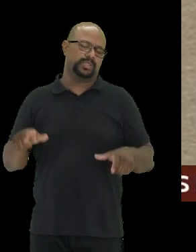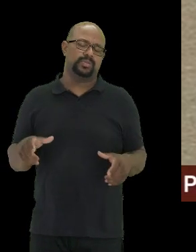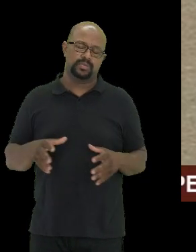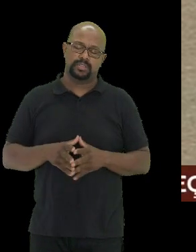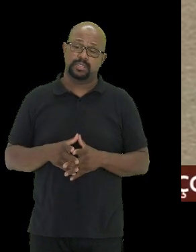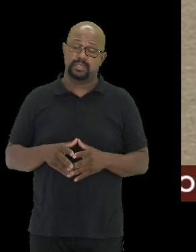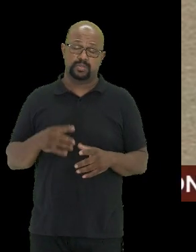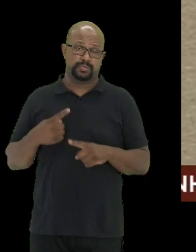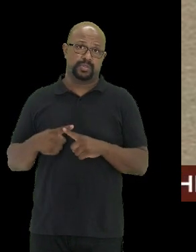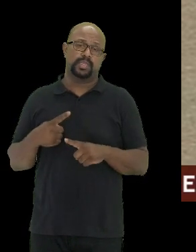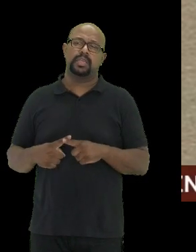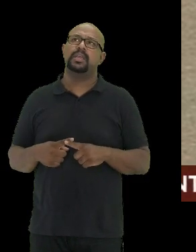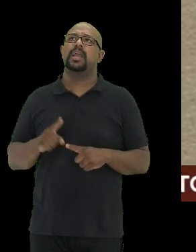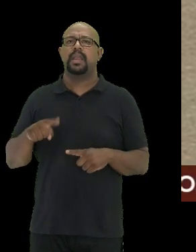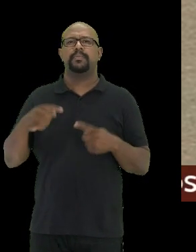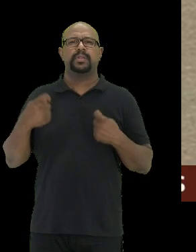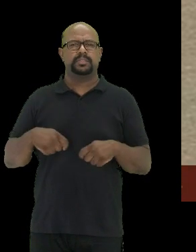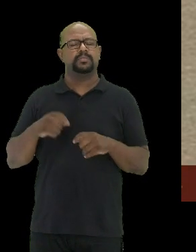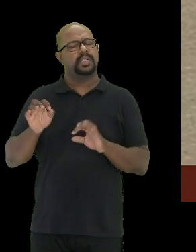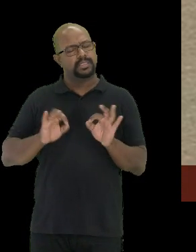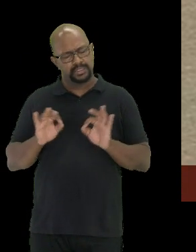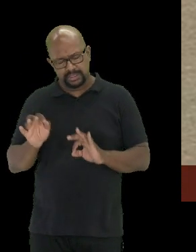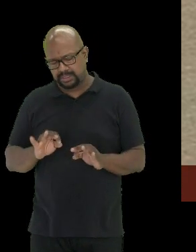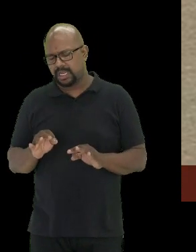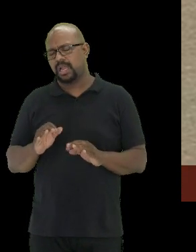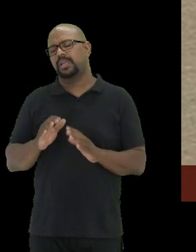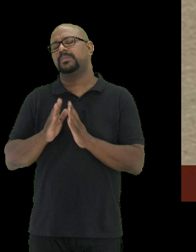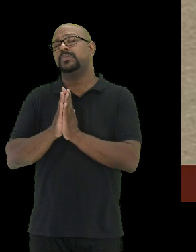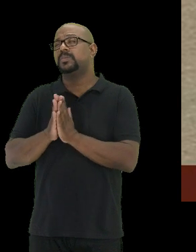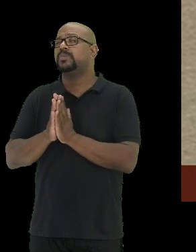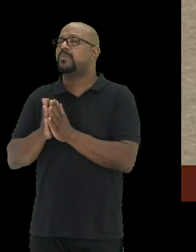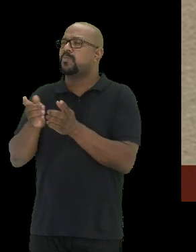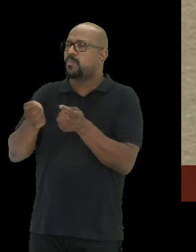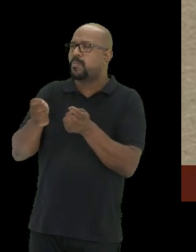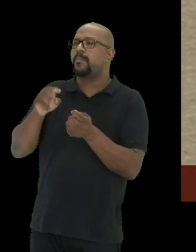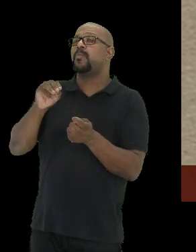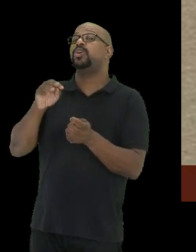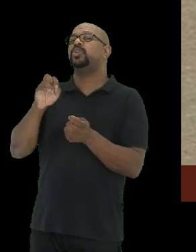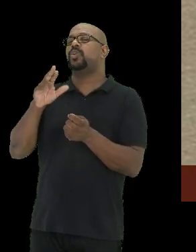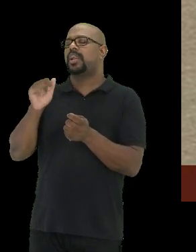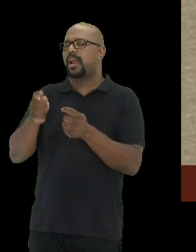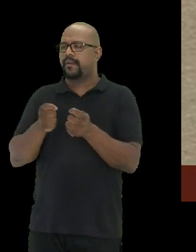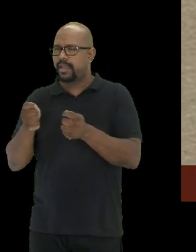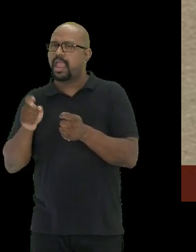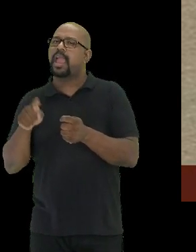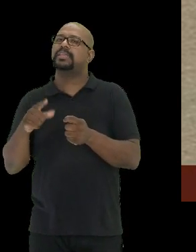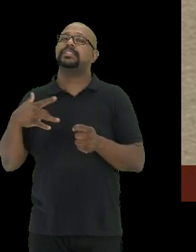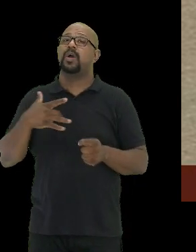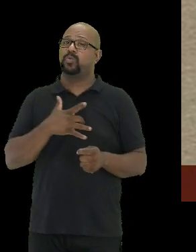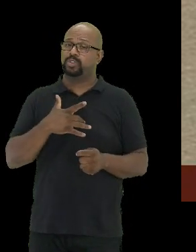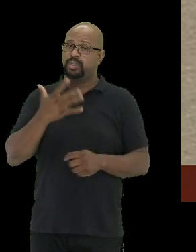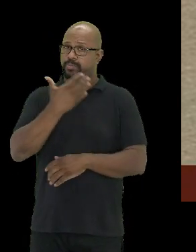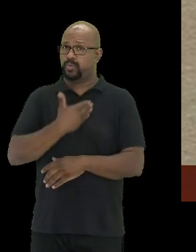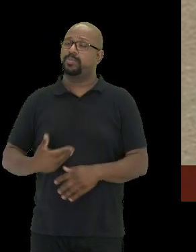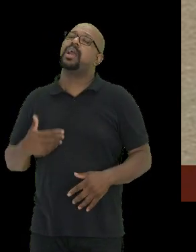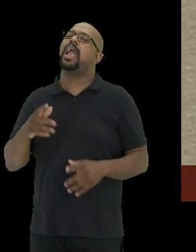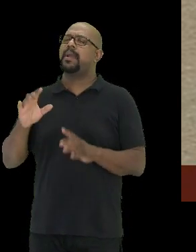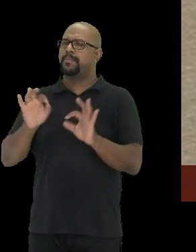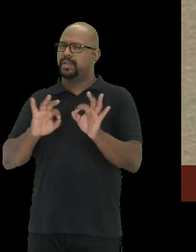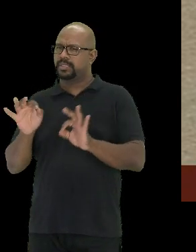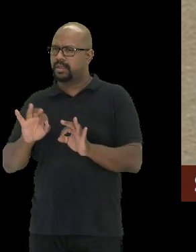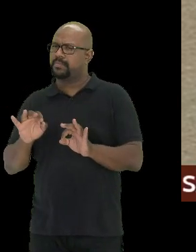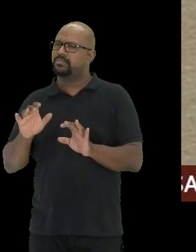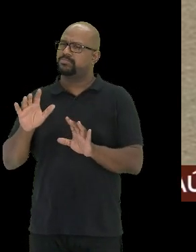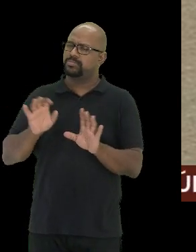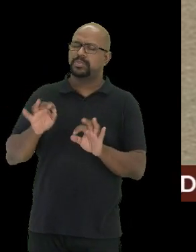Isso porque é preciso planejar, é monitorar, saúde única, é planejamento e temos um histórico aqui.